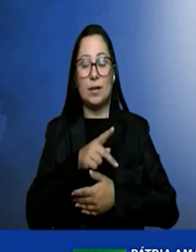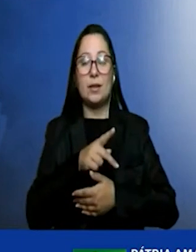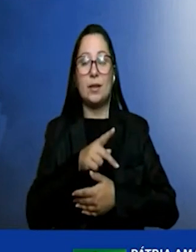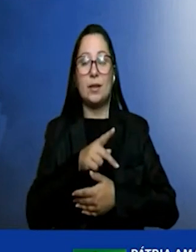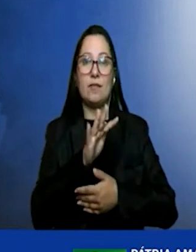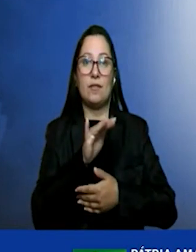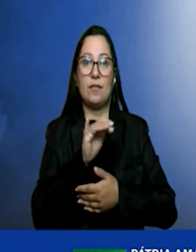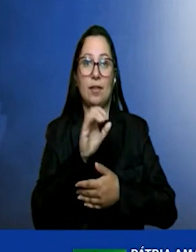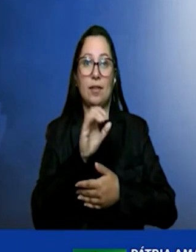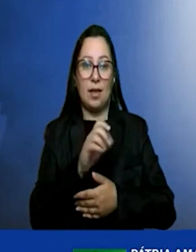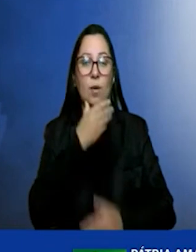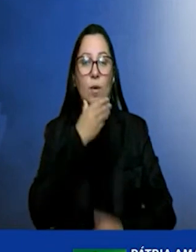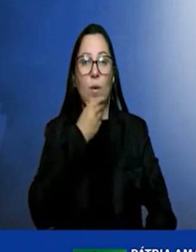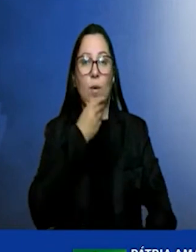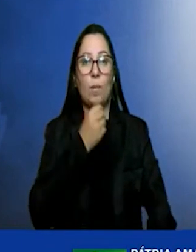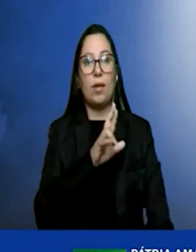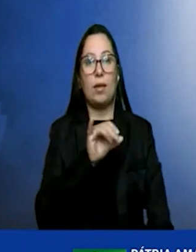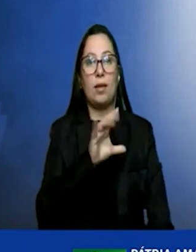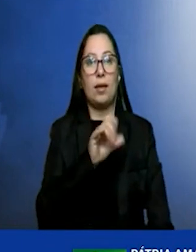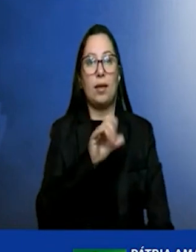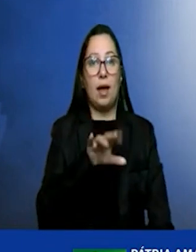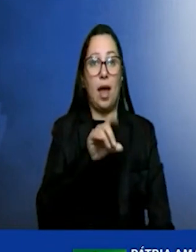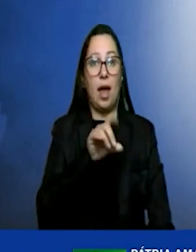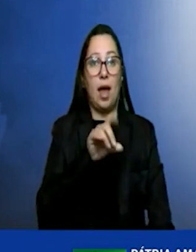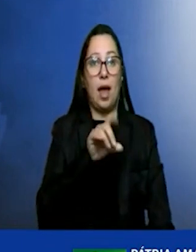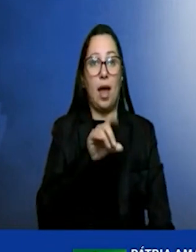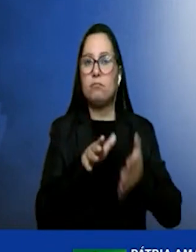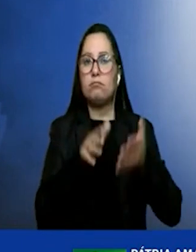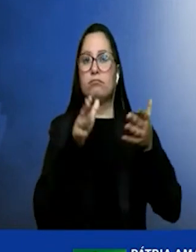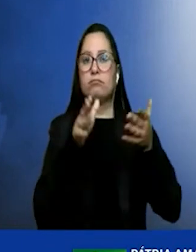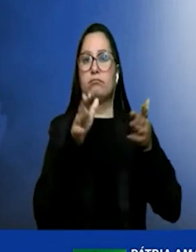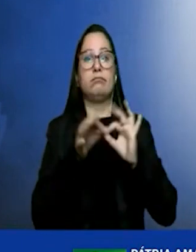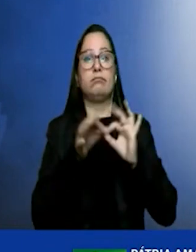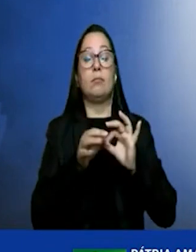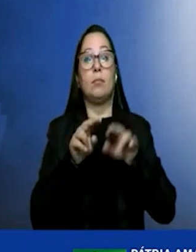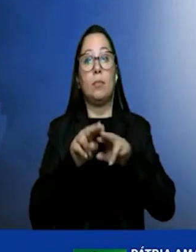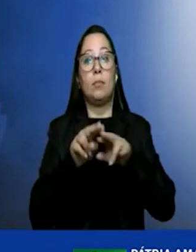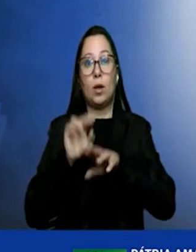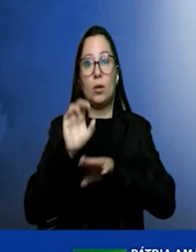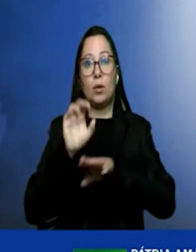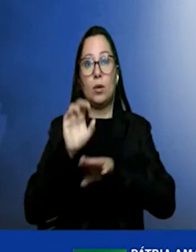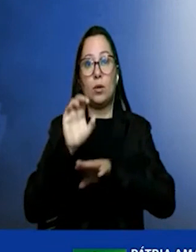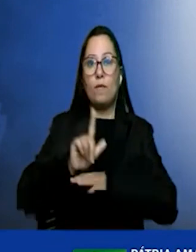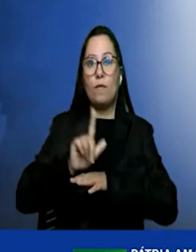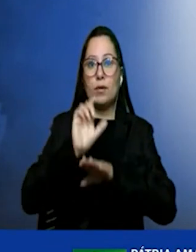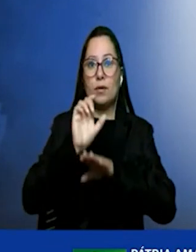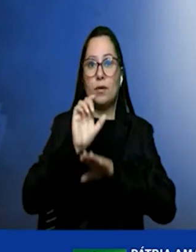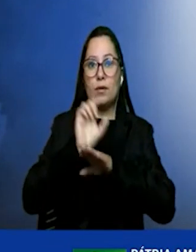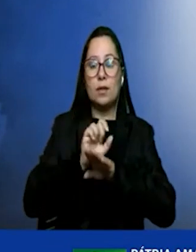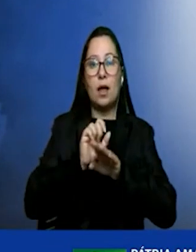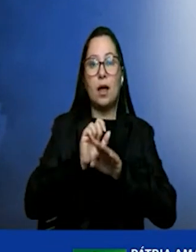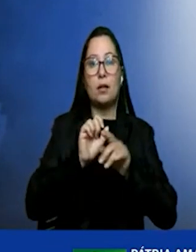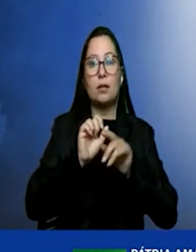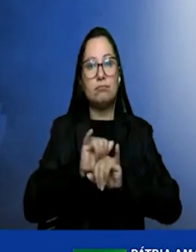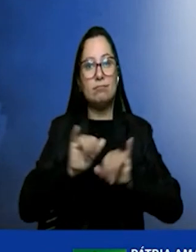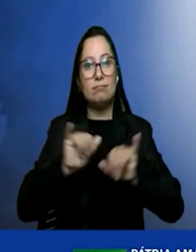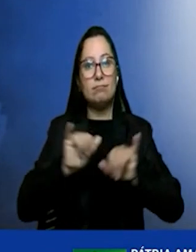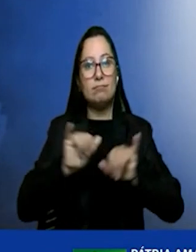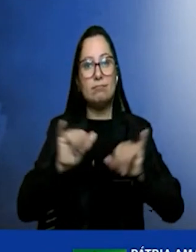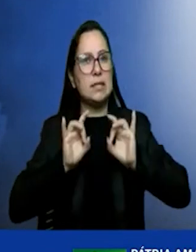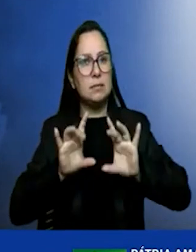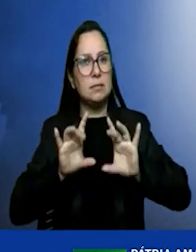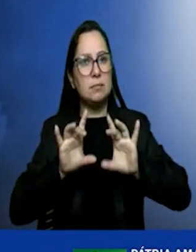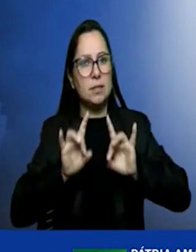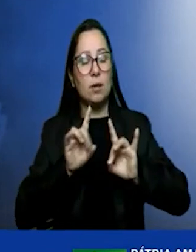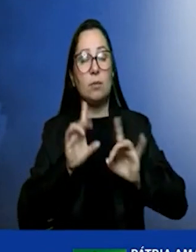Cavalcante em que o governo do estado anunciou essas condições especiais esses fatos que eu